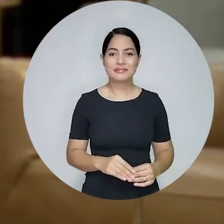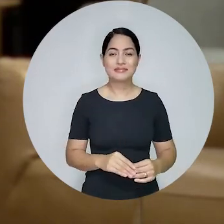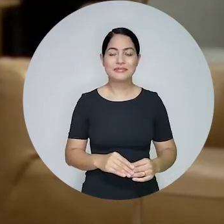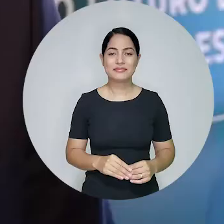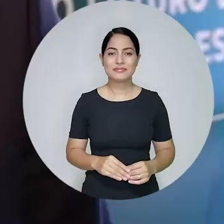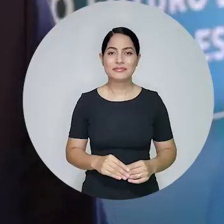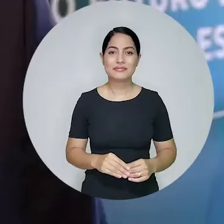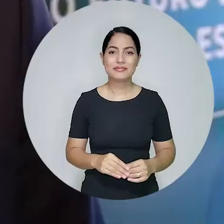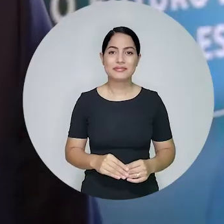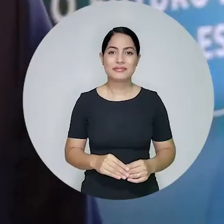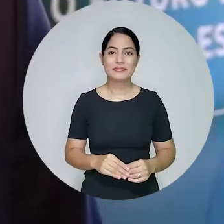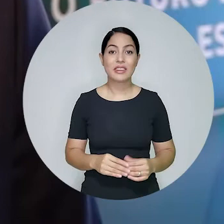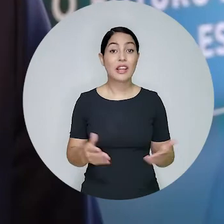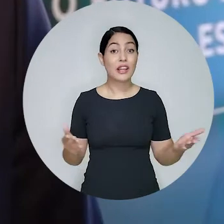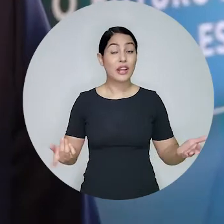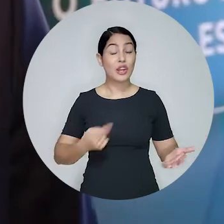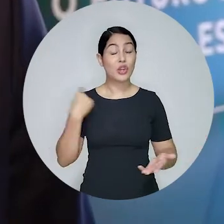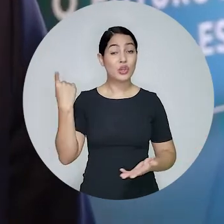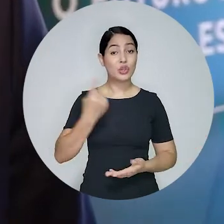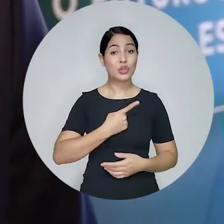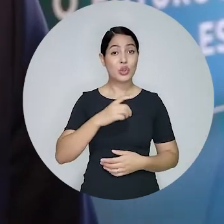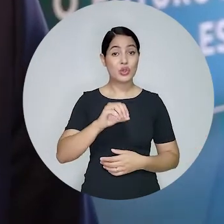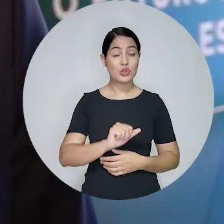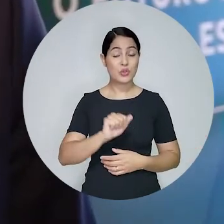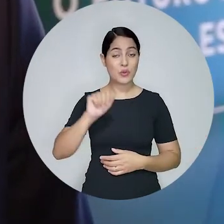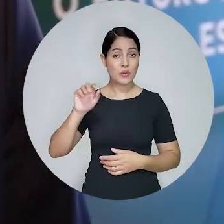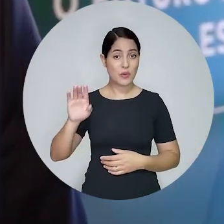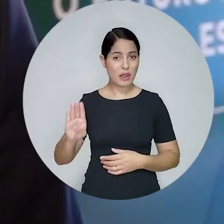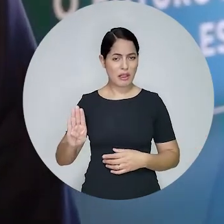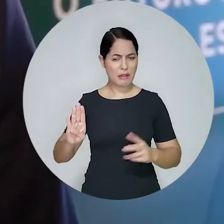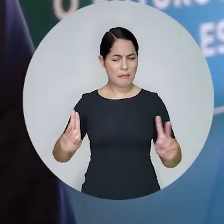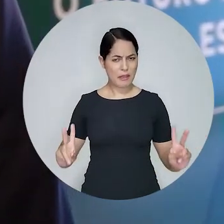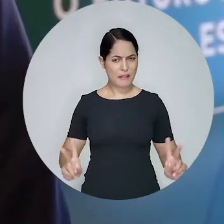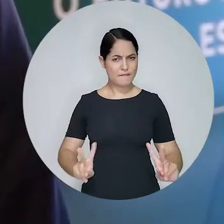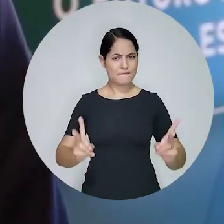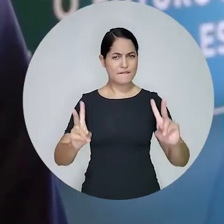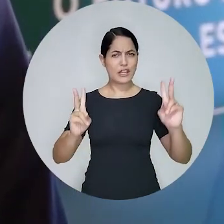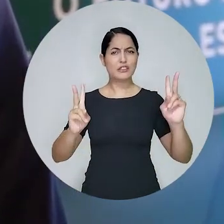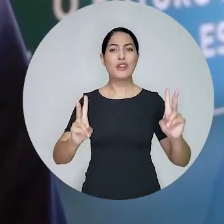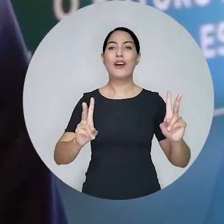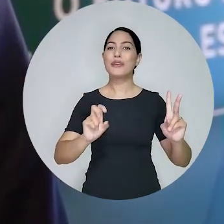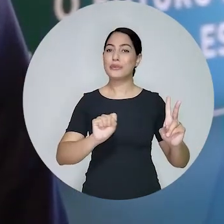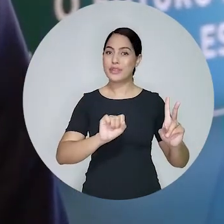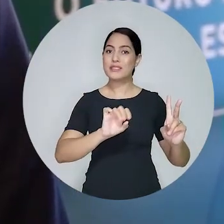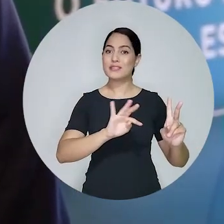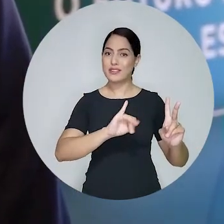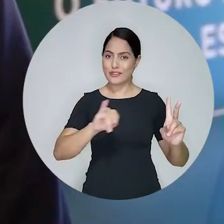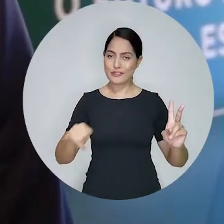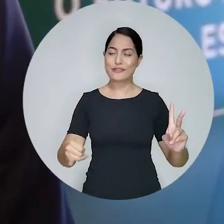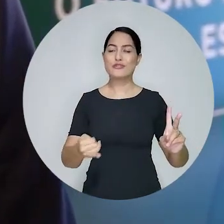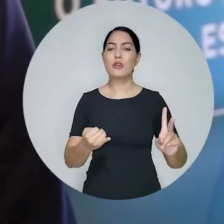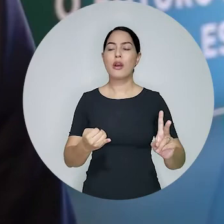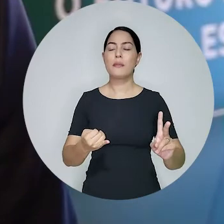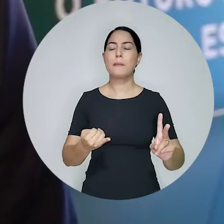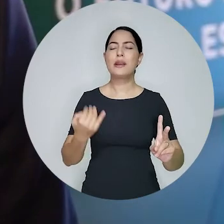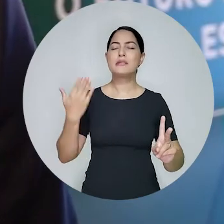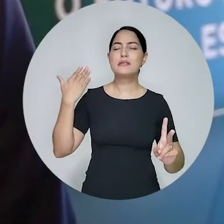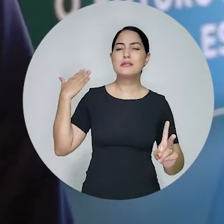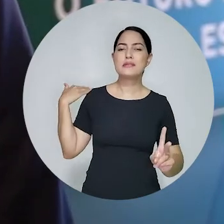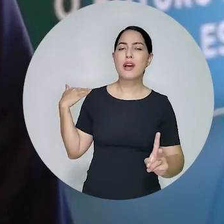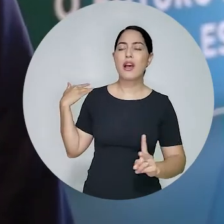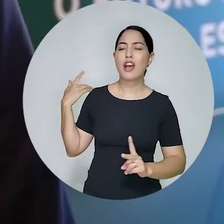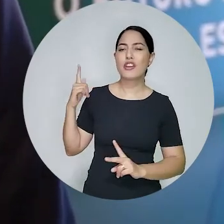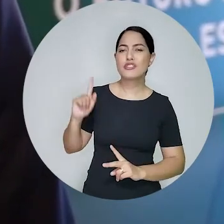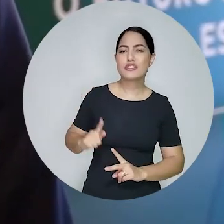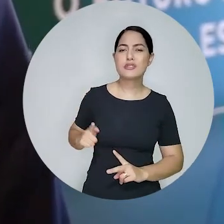Acompanhe. A vitória obtida pela Ordem dos Advogados do Brasil perante a Corte Especial do Superior Tribunal de Justiça foi uma